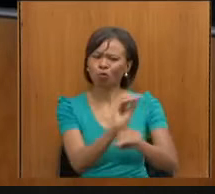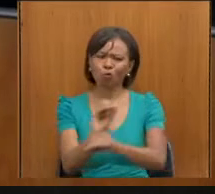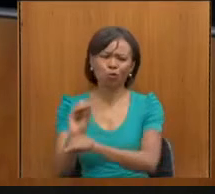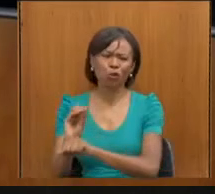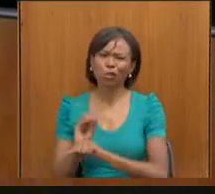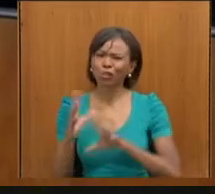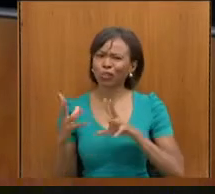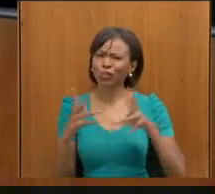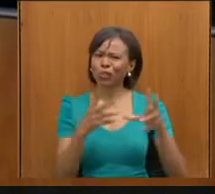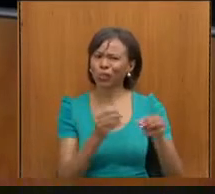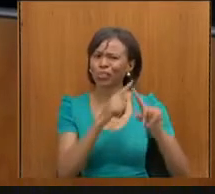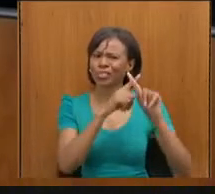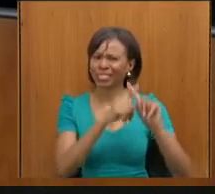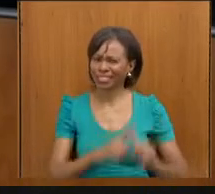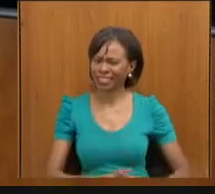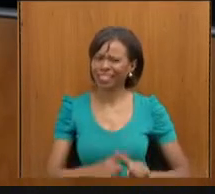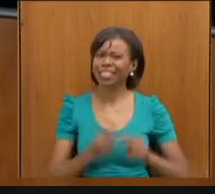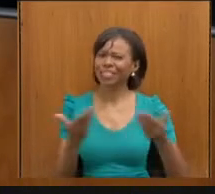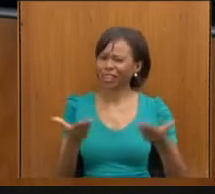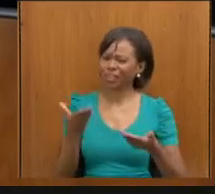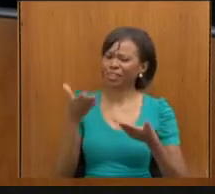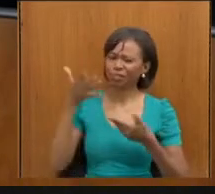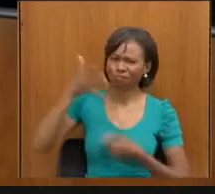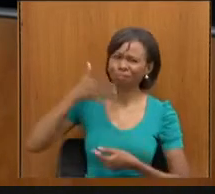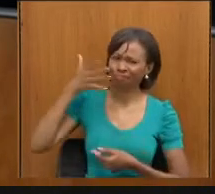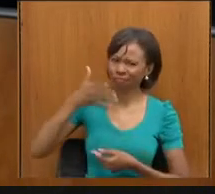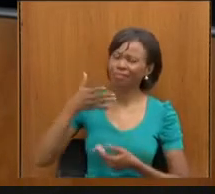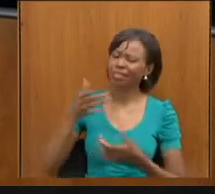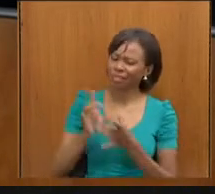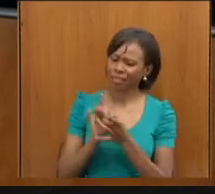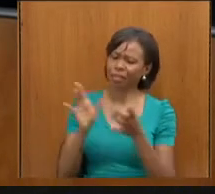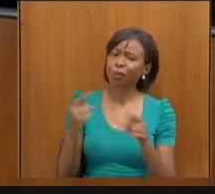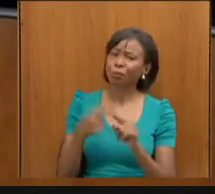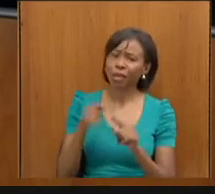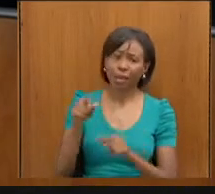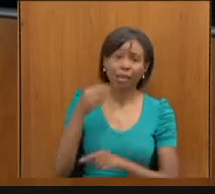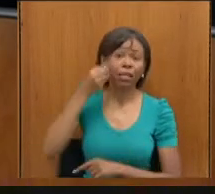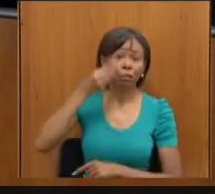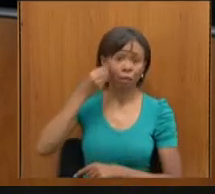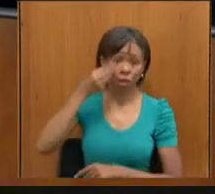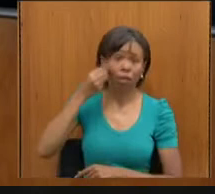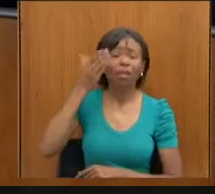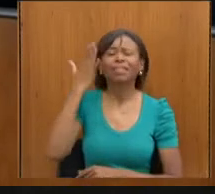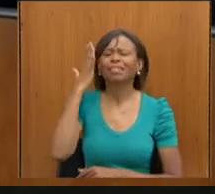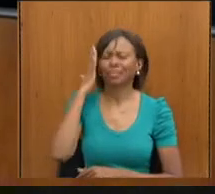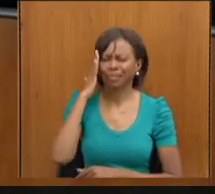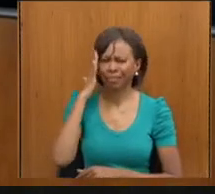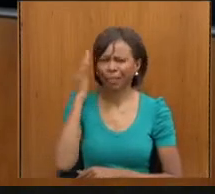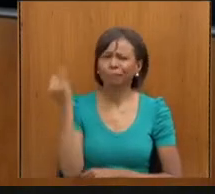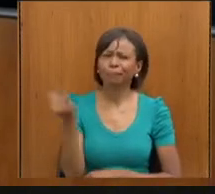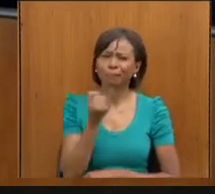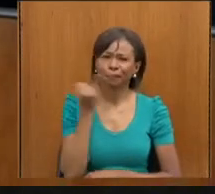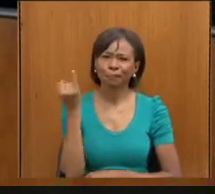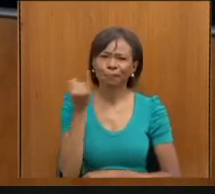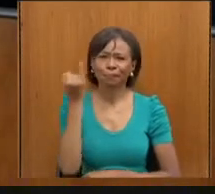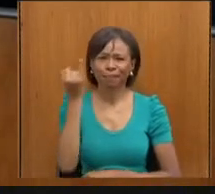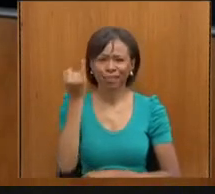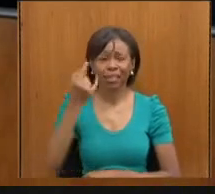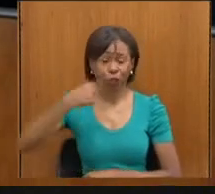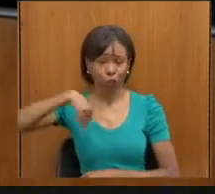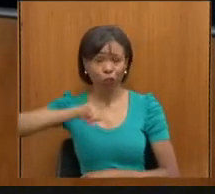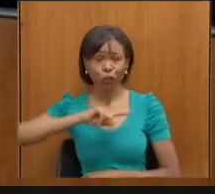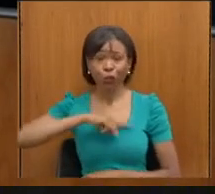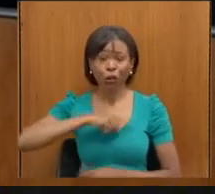então, a gente precisa te ouvir, porque você é mãe, você vive isso aí diariamente, e sabe a importância da gente